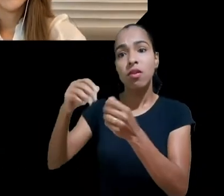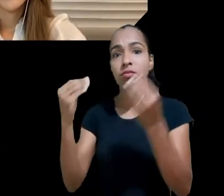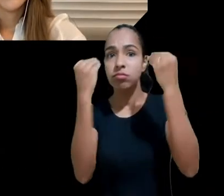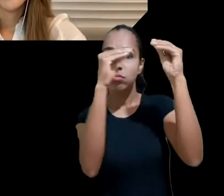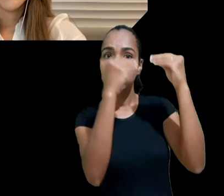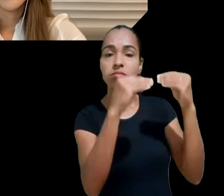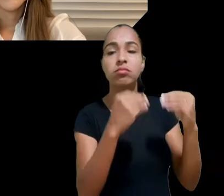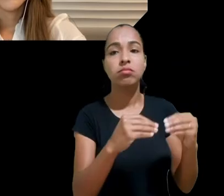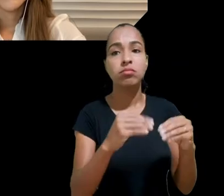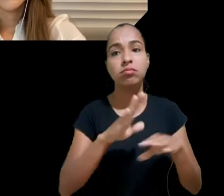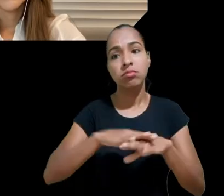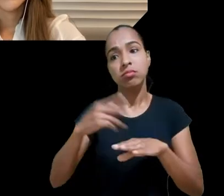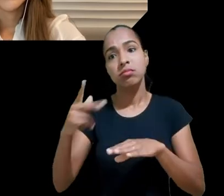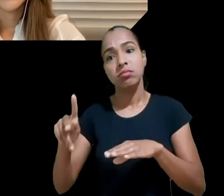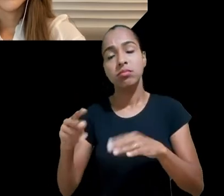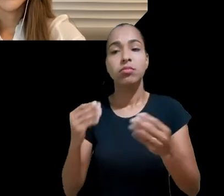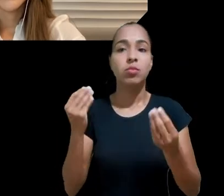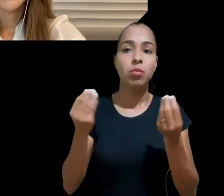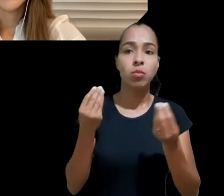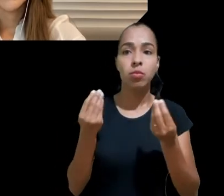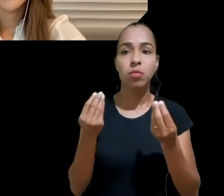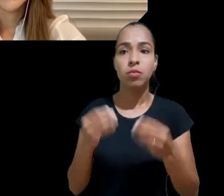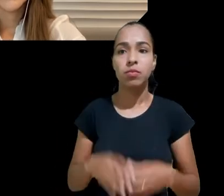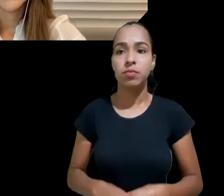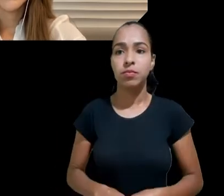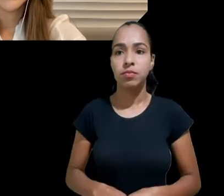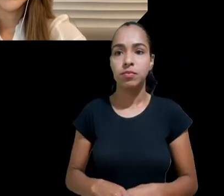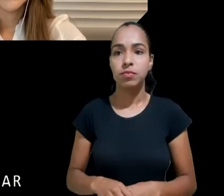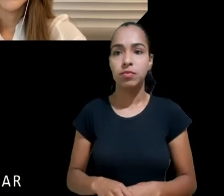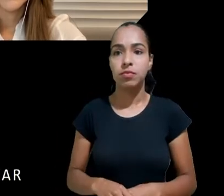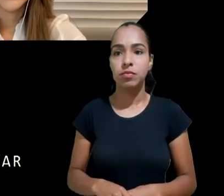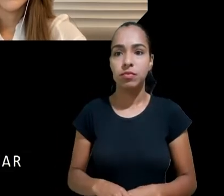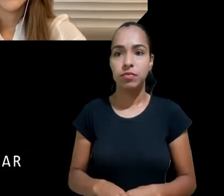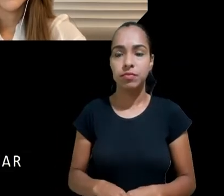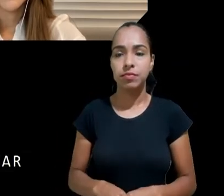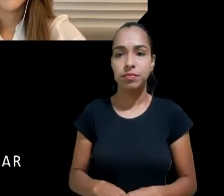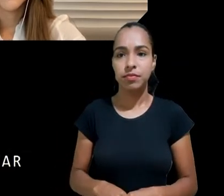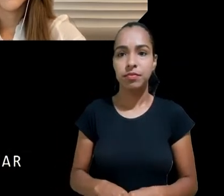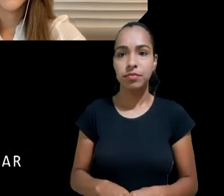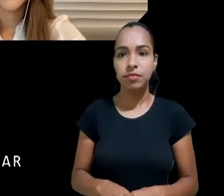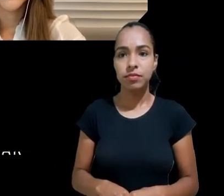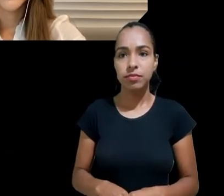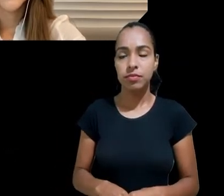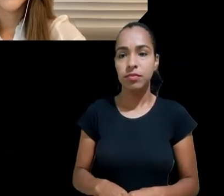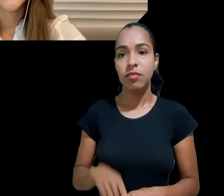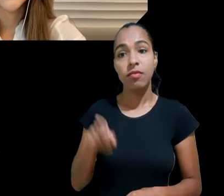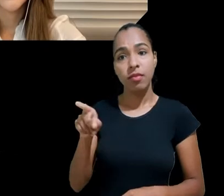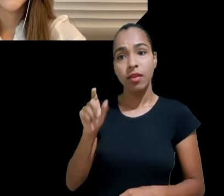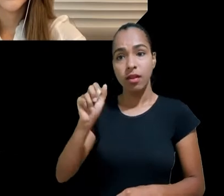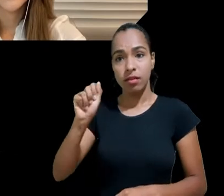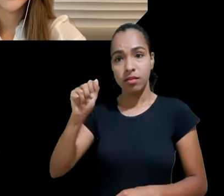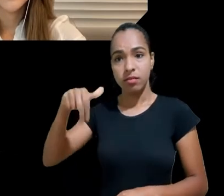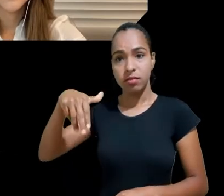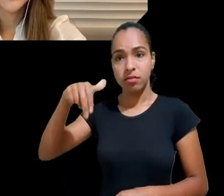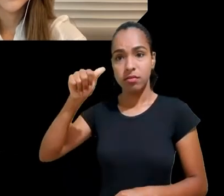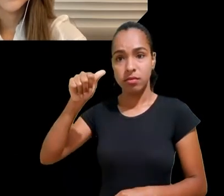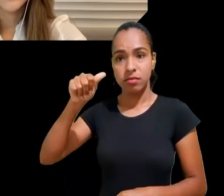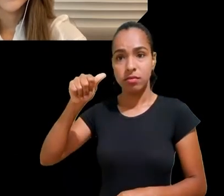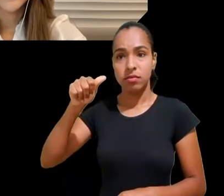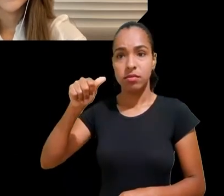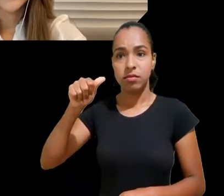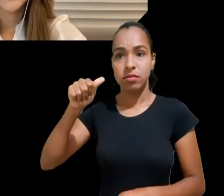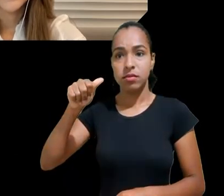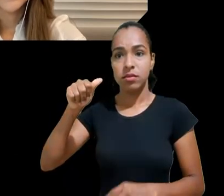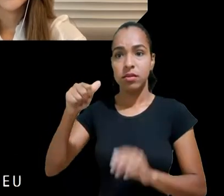a palavra para a professora Ana fazer a sua descrição, a sua apresentação, para que depois eu possa dar continuidade, Ana,